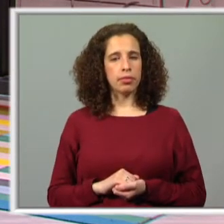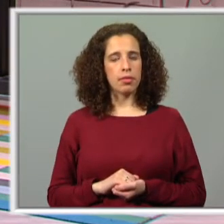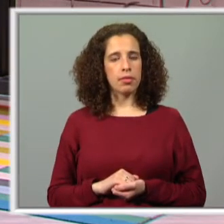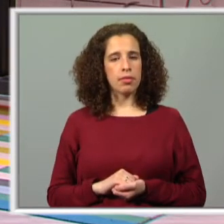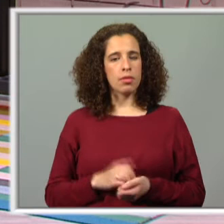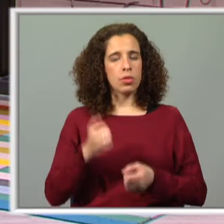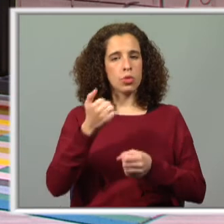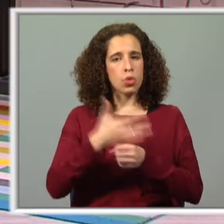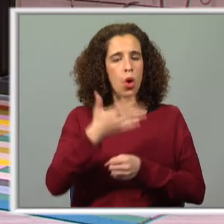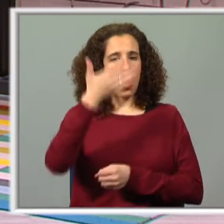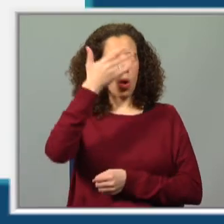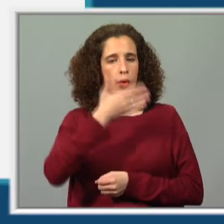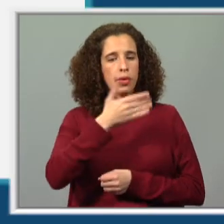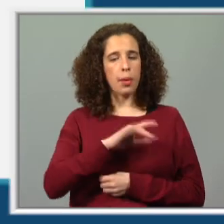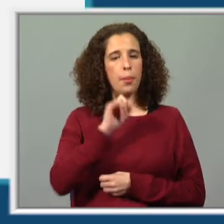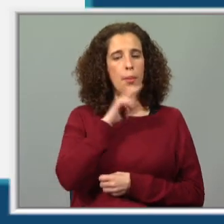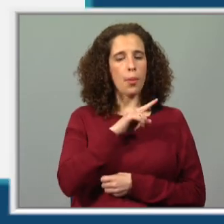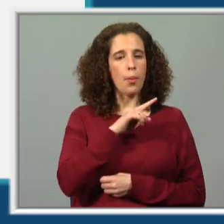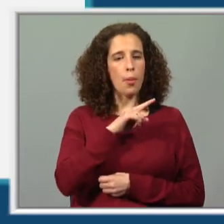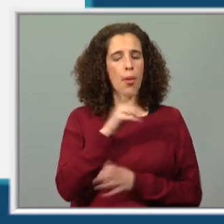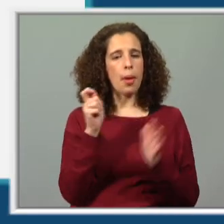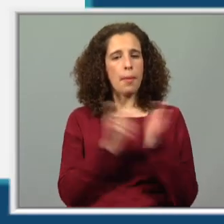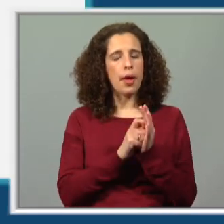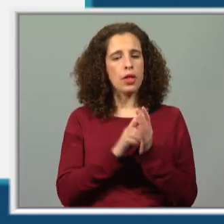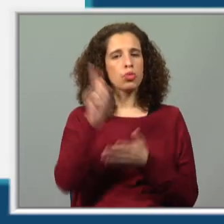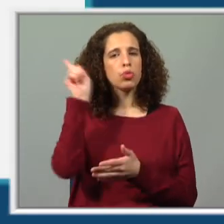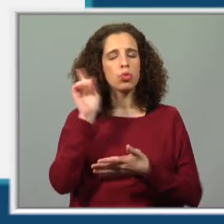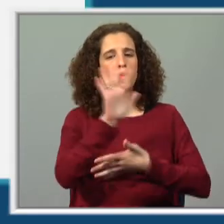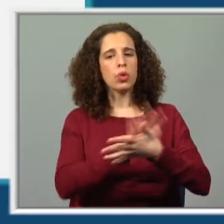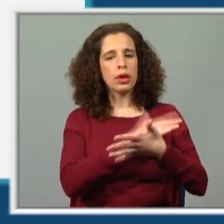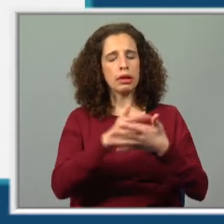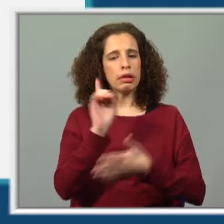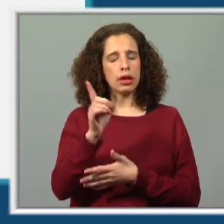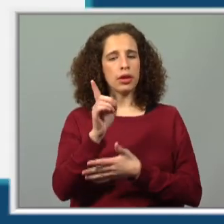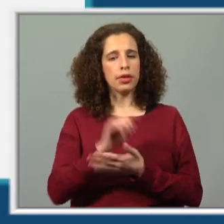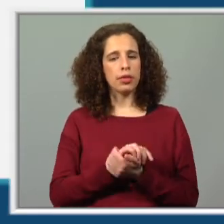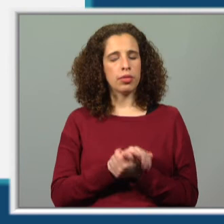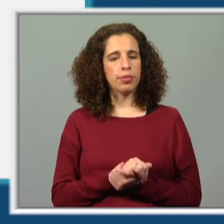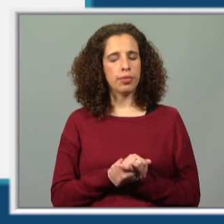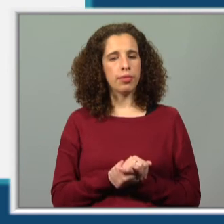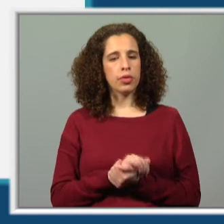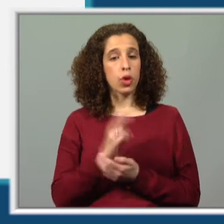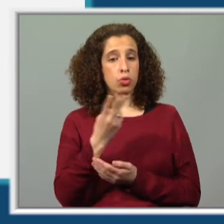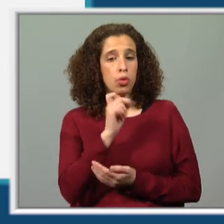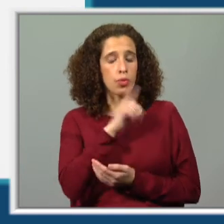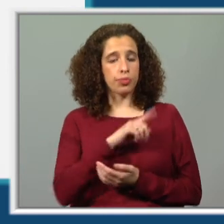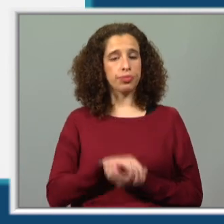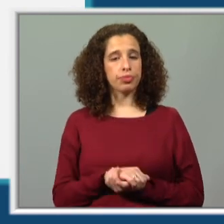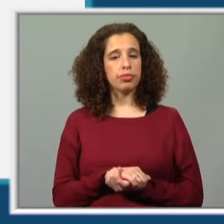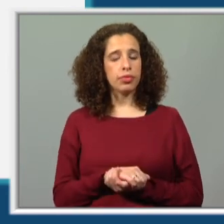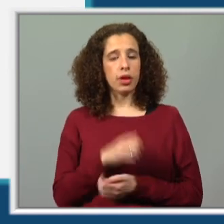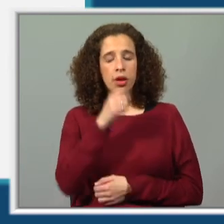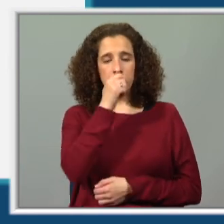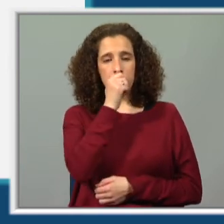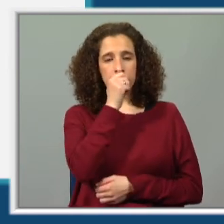Que outros dias podem ser marcados no calendário? Eu aqui vou dar-vos duas opções e